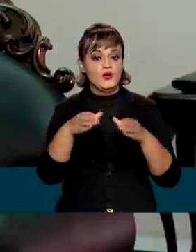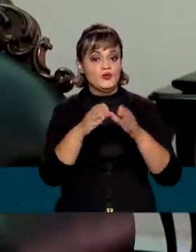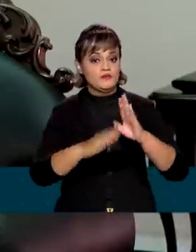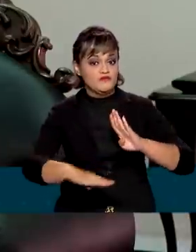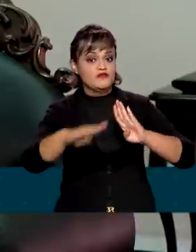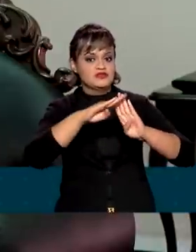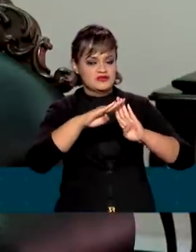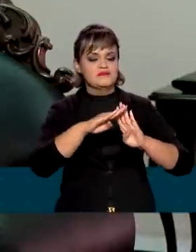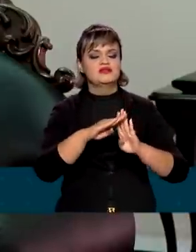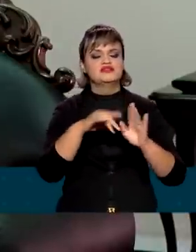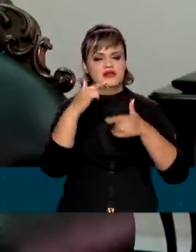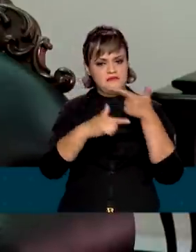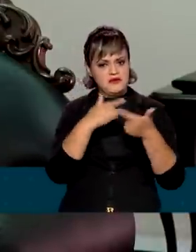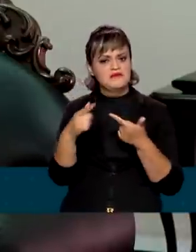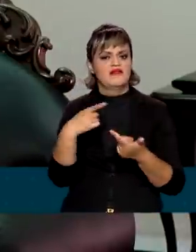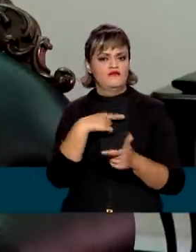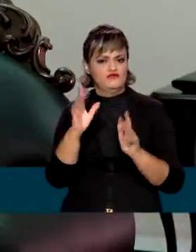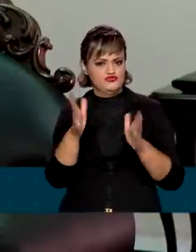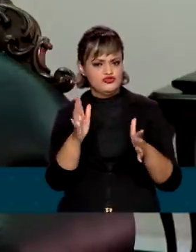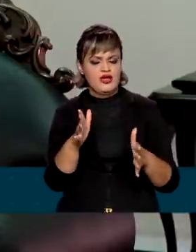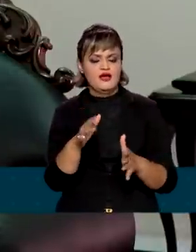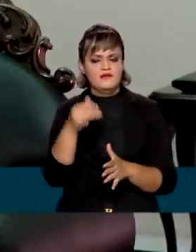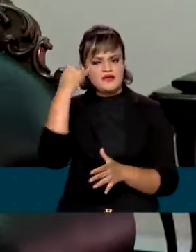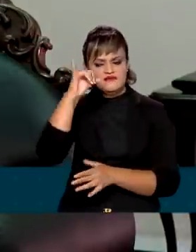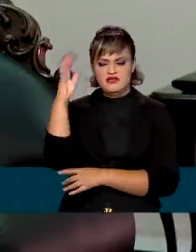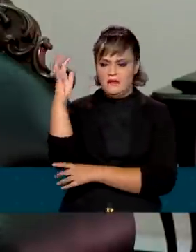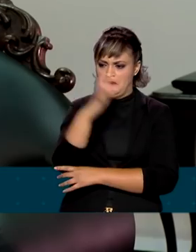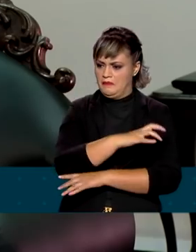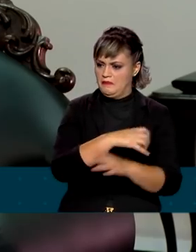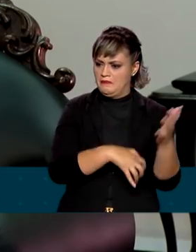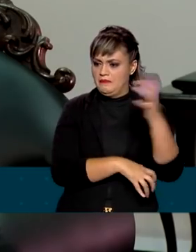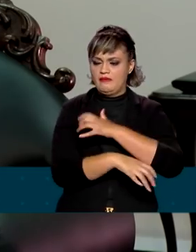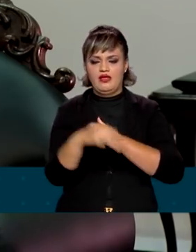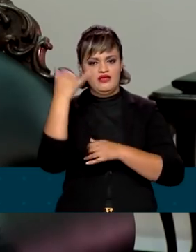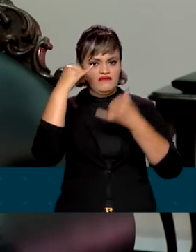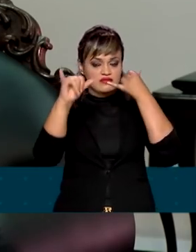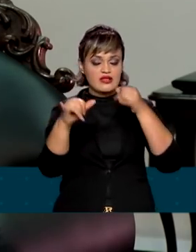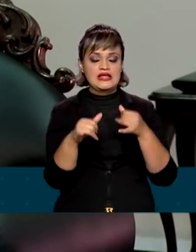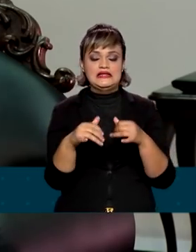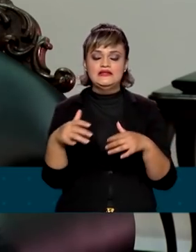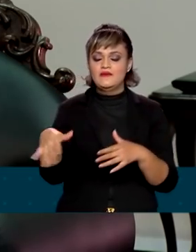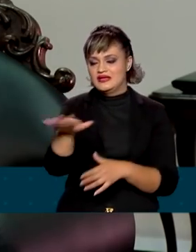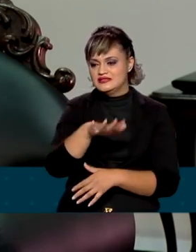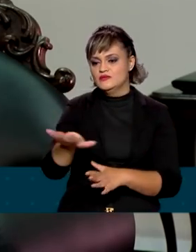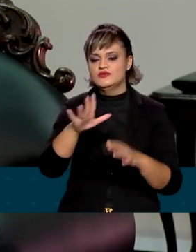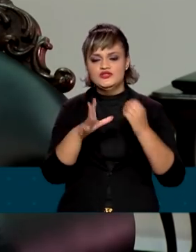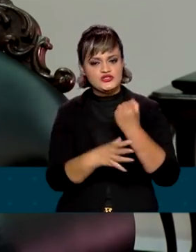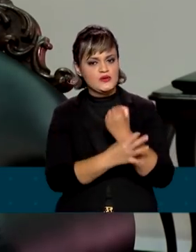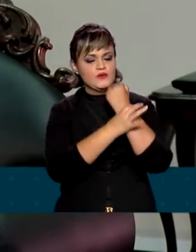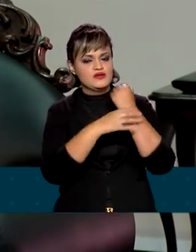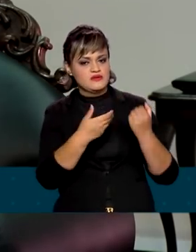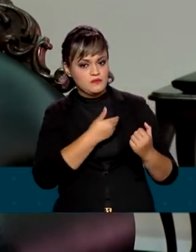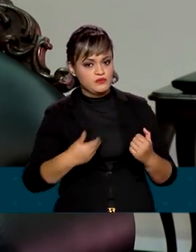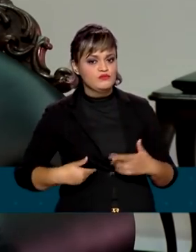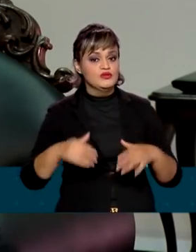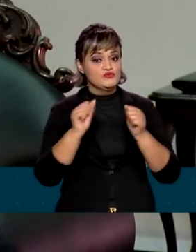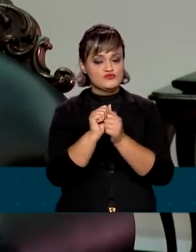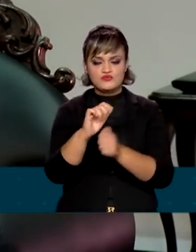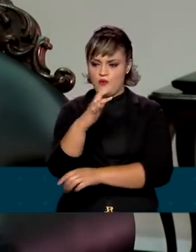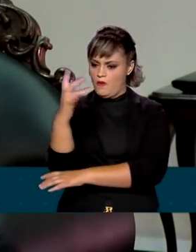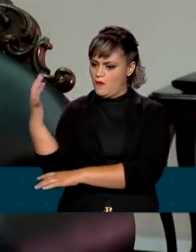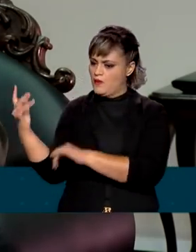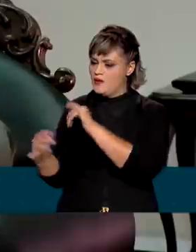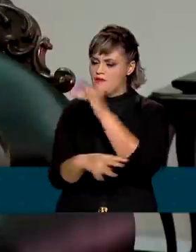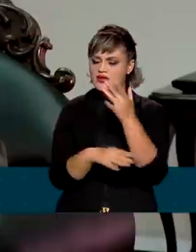vinham fazendo um trabalho belíssimo ali de combate ao desmatamento. E eu acho que essa parte da segurança pública junto com o meio ambiente